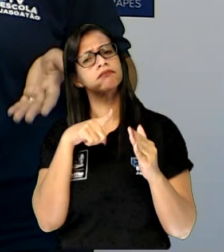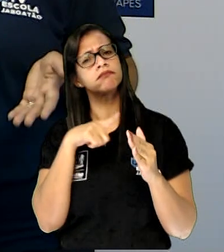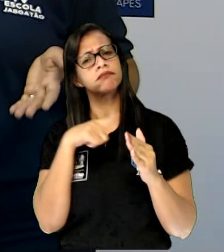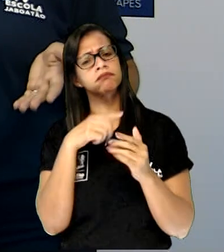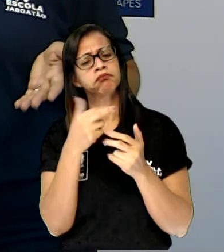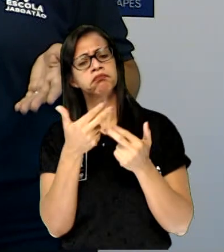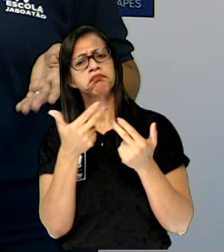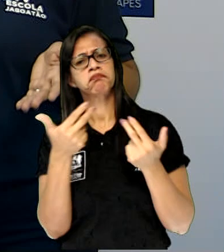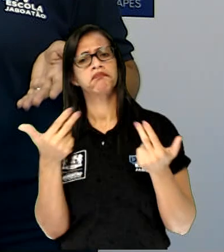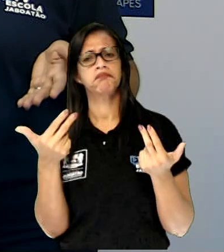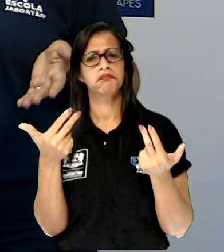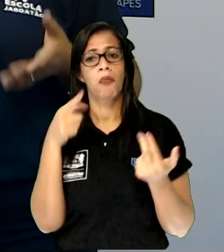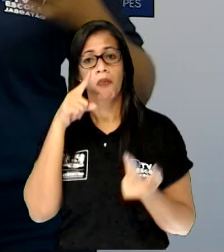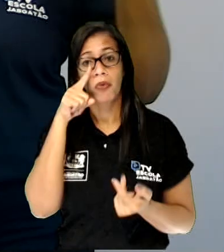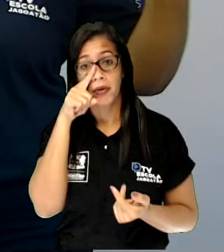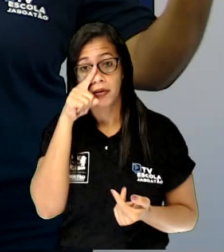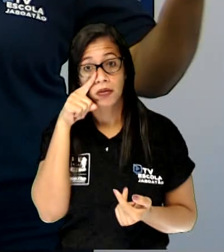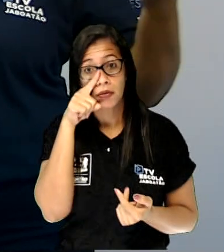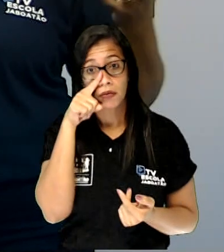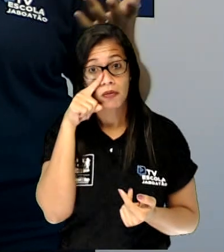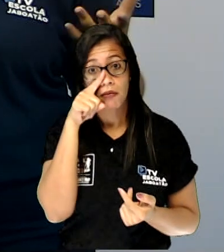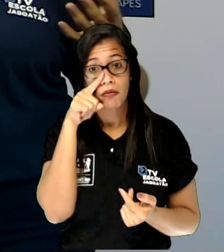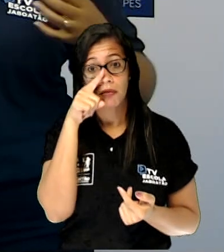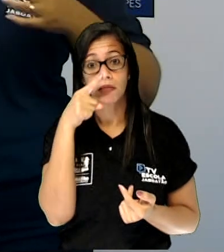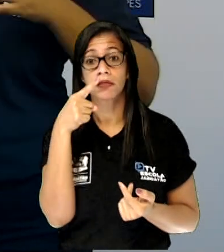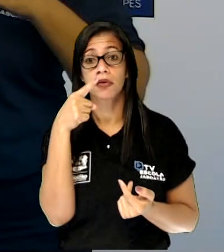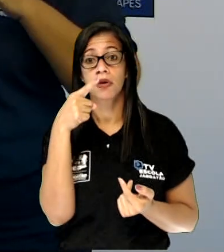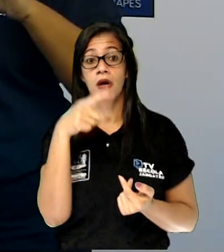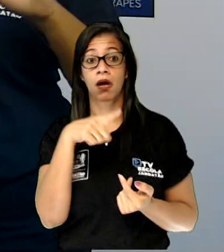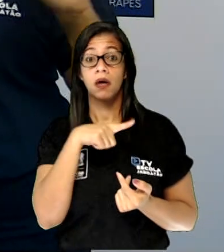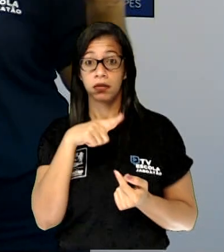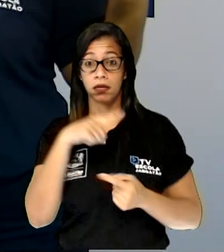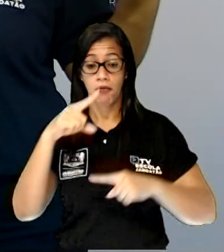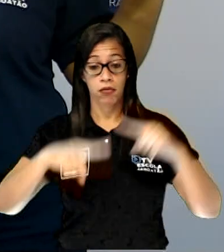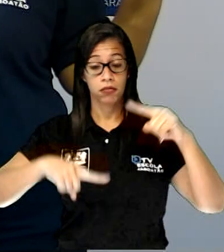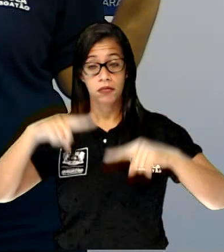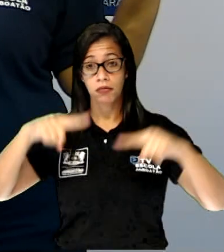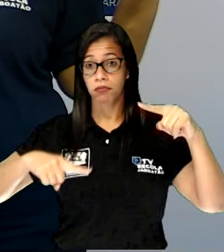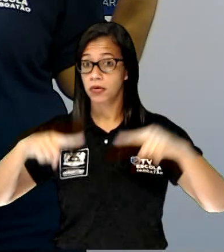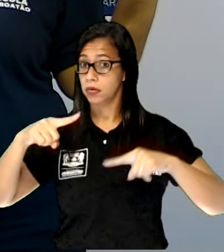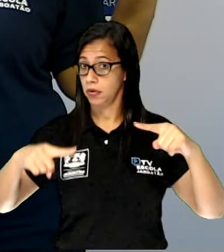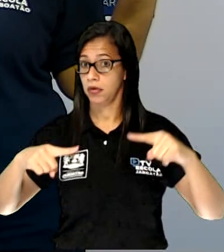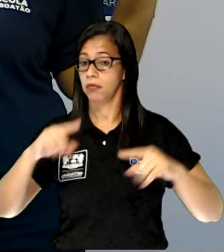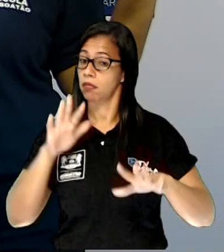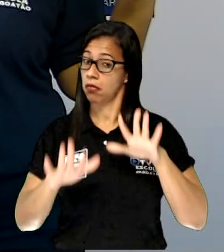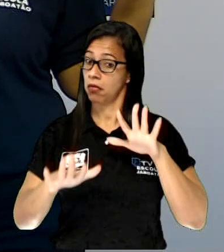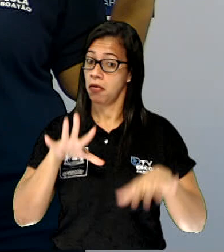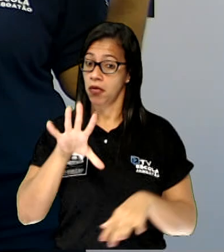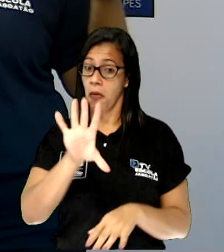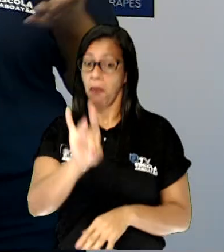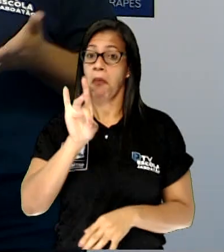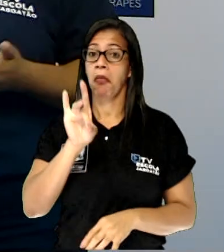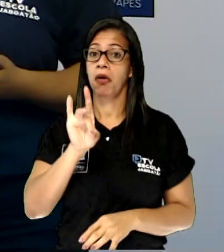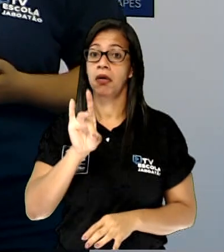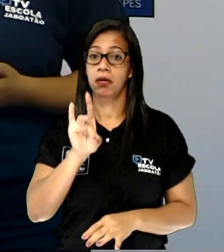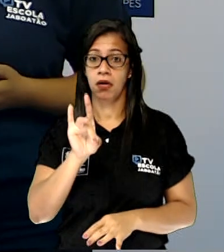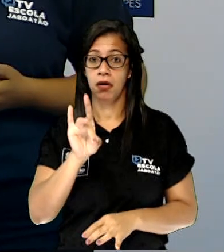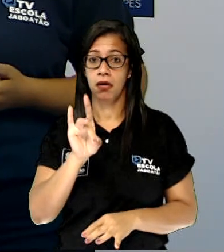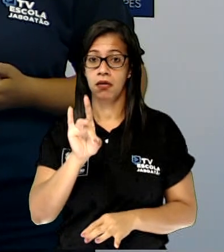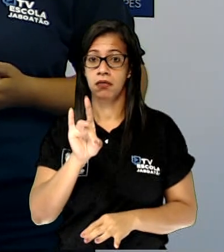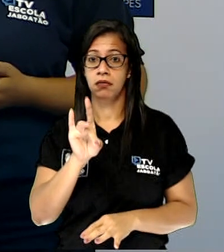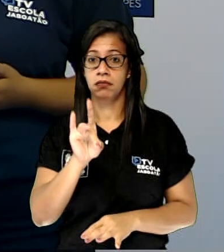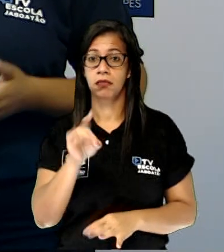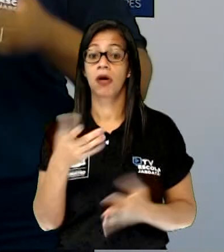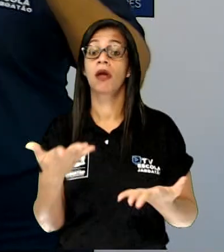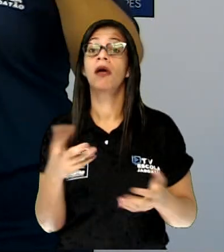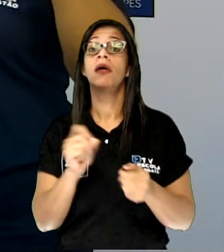está oferecendo risco? Que tem alguns desses objetos que você pode pegar facilmente, né? Então, você deve fazer o que,